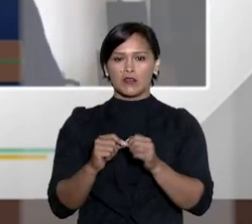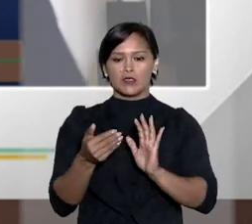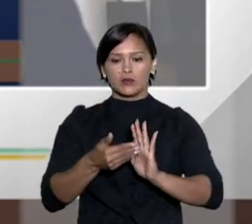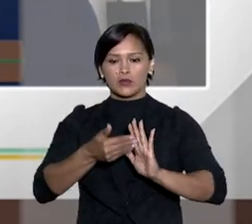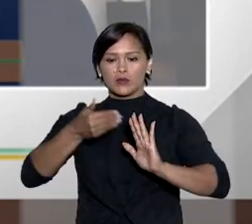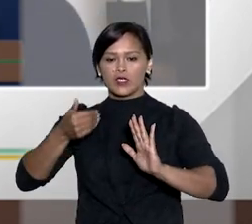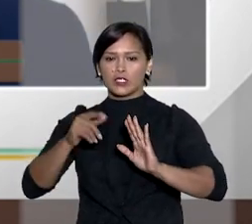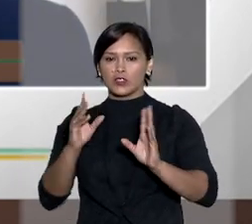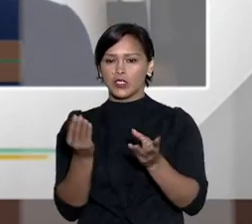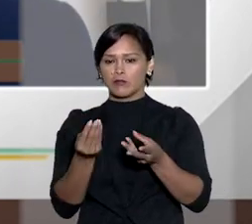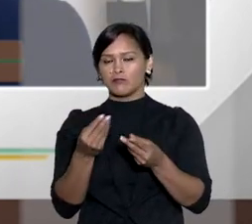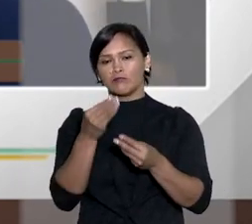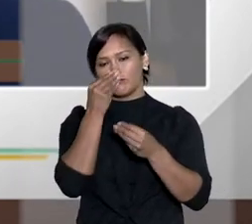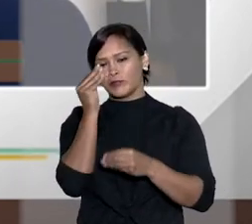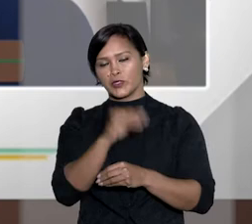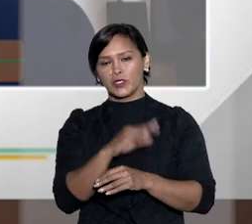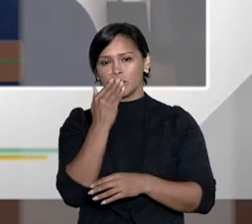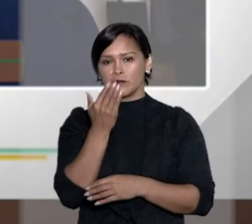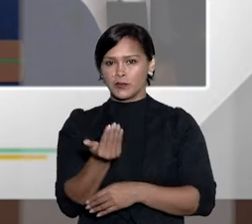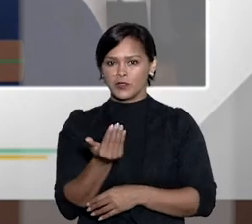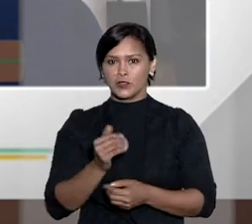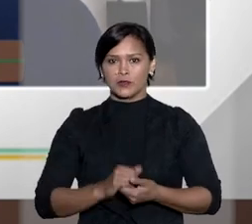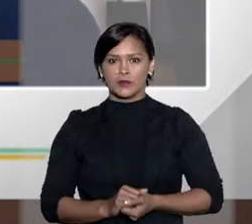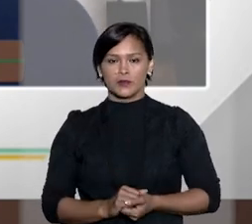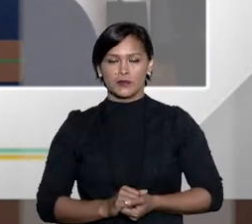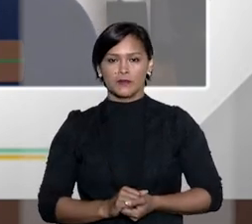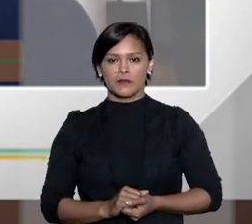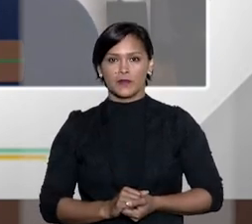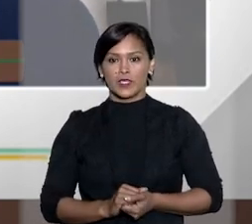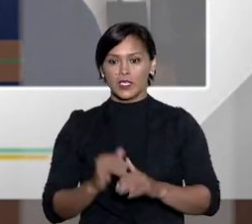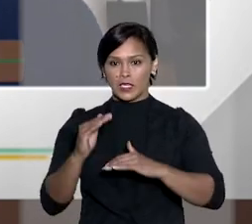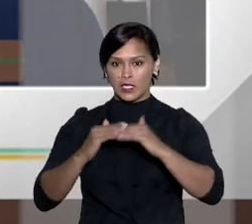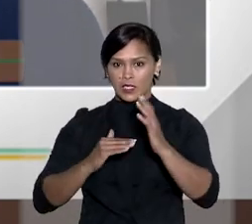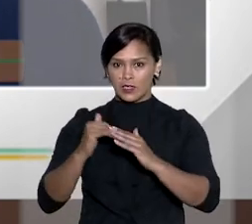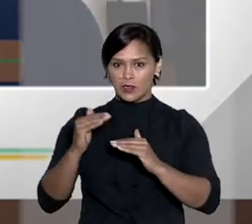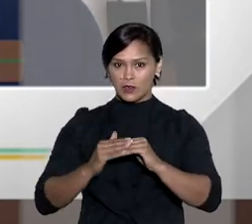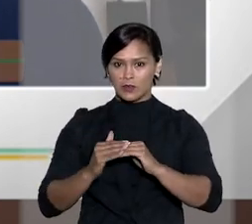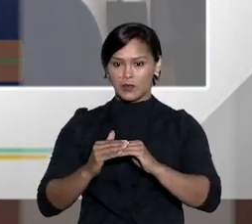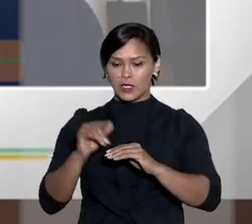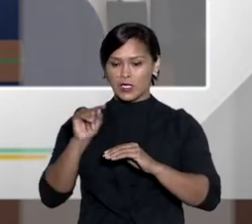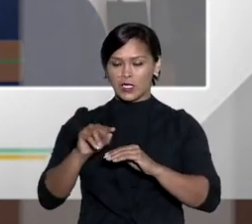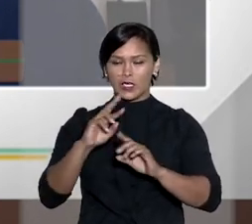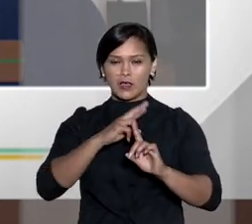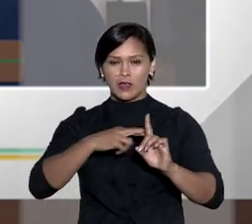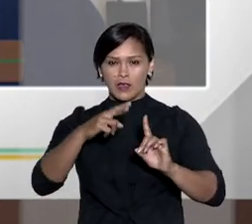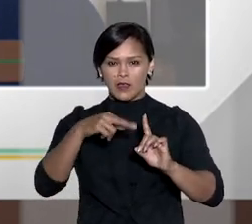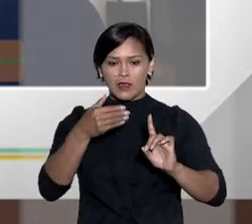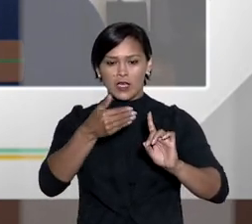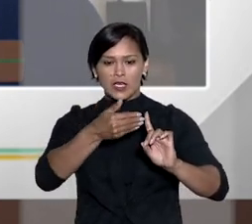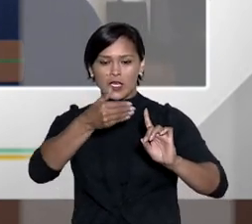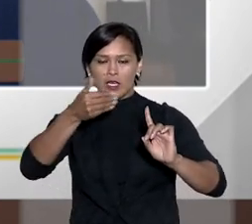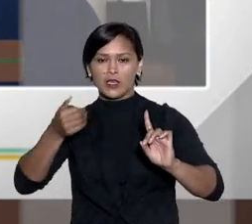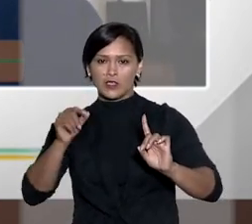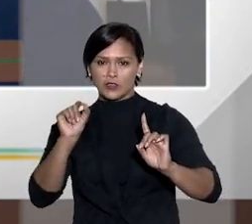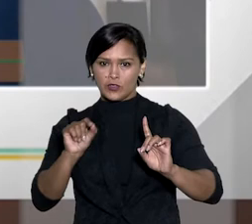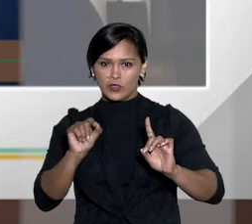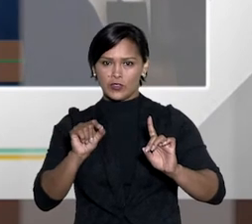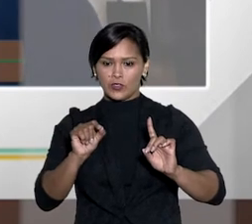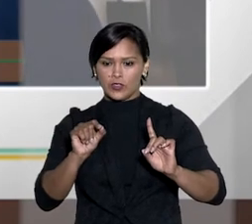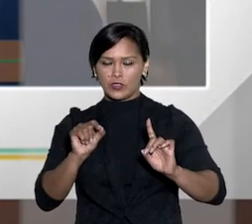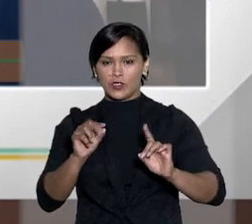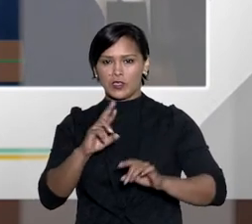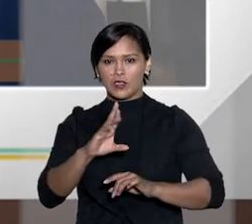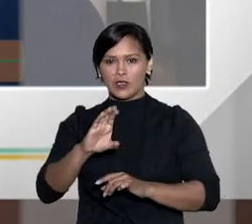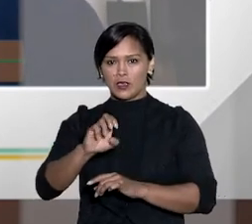fase de estabilização do sistema você então tem que renunciar ou então desistir do seu pedido. E a competência